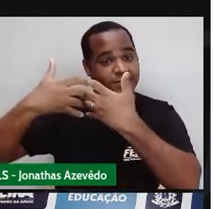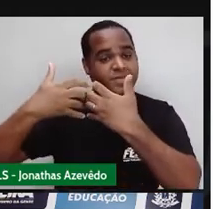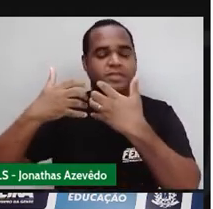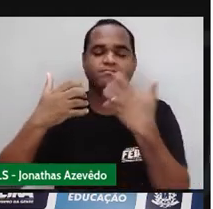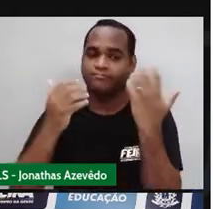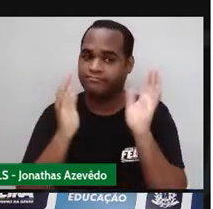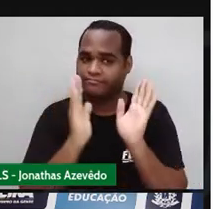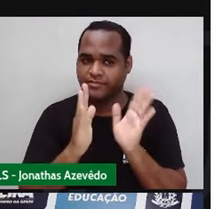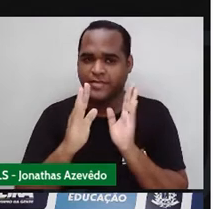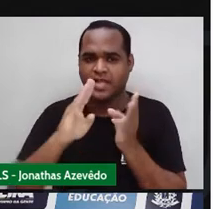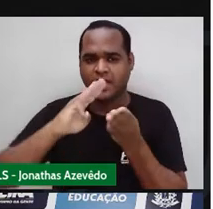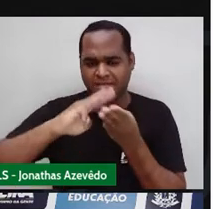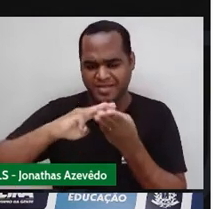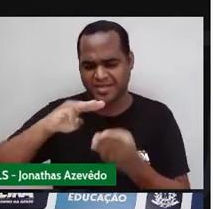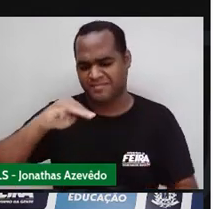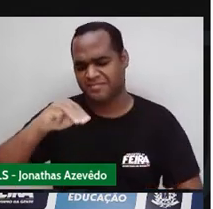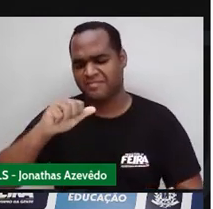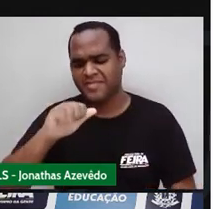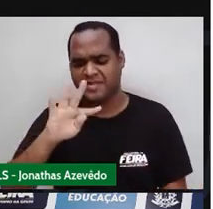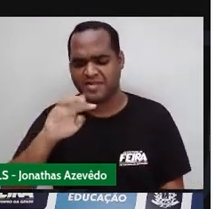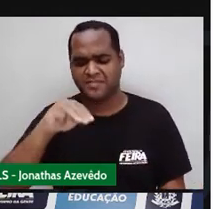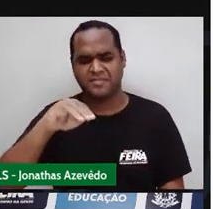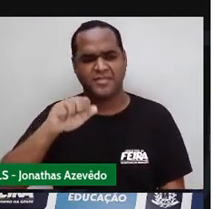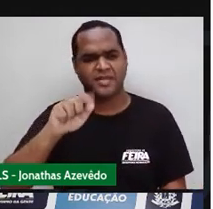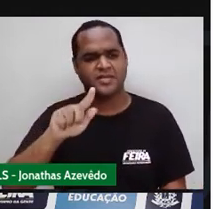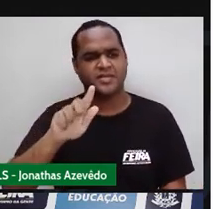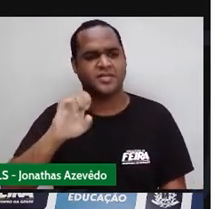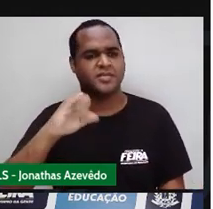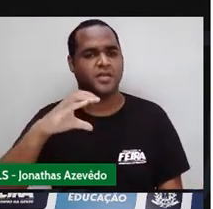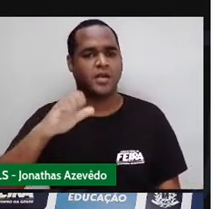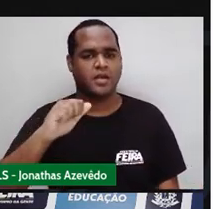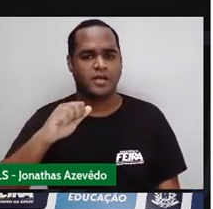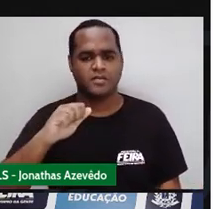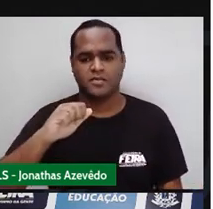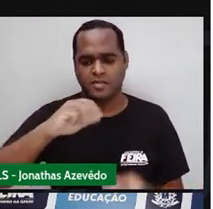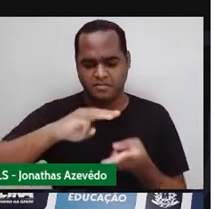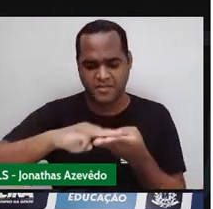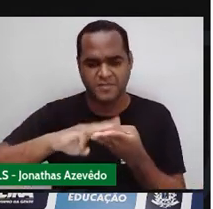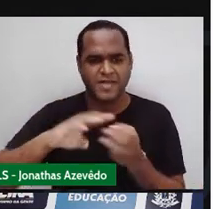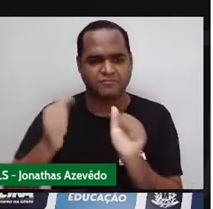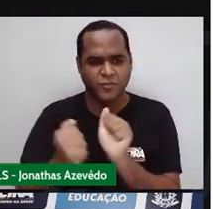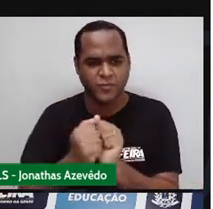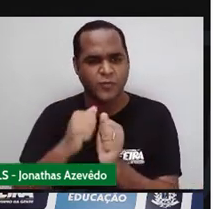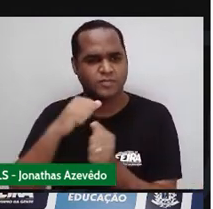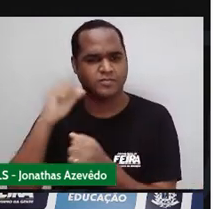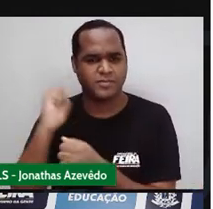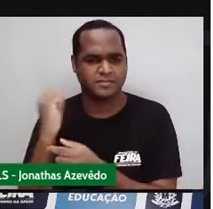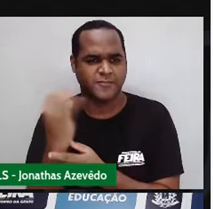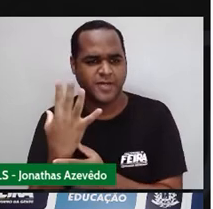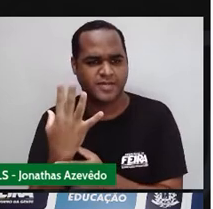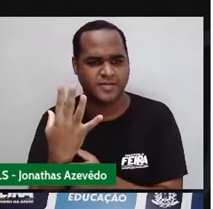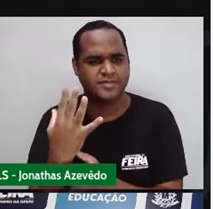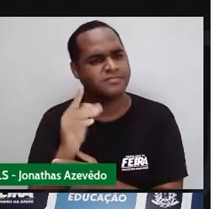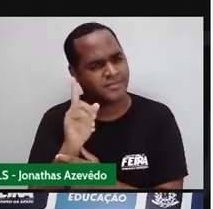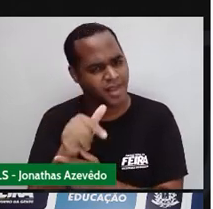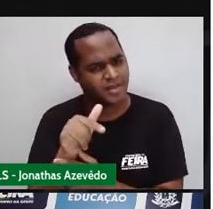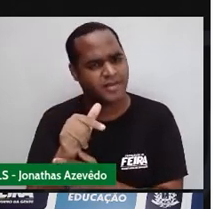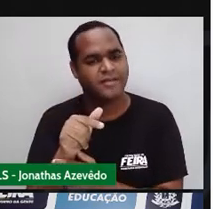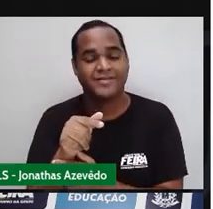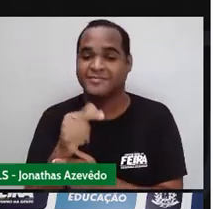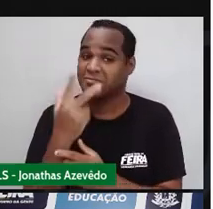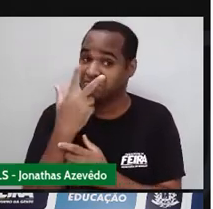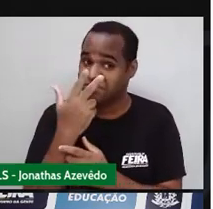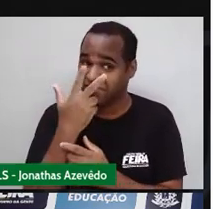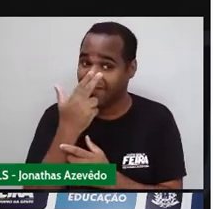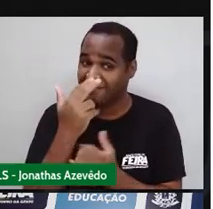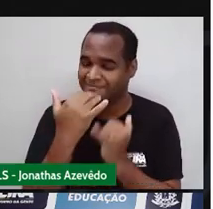matemágica, talvez seja aí uma mistura de matemática com mágica, professor. É isso? É por aí.